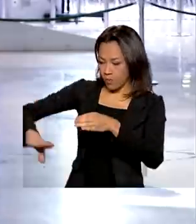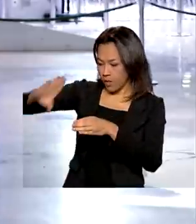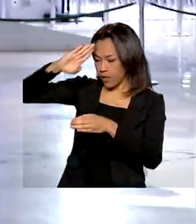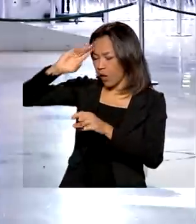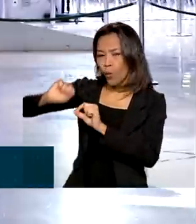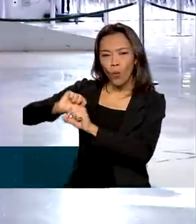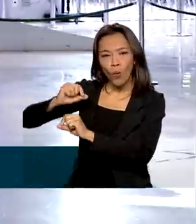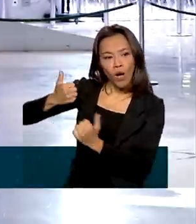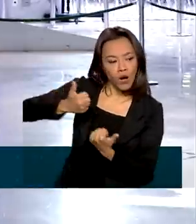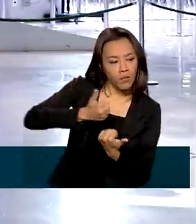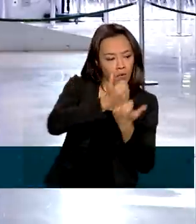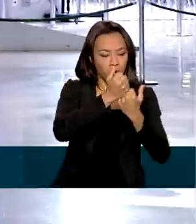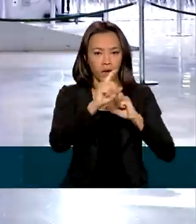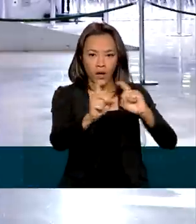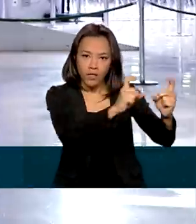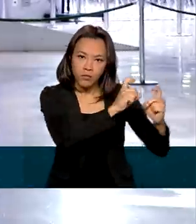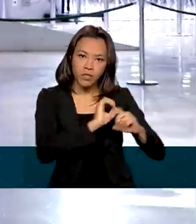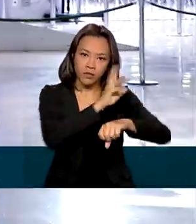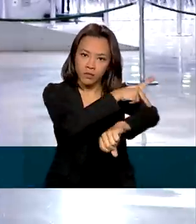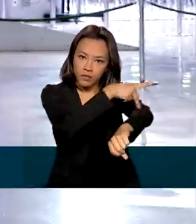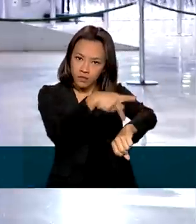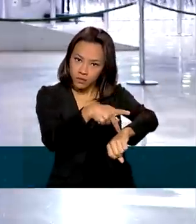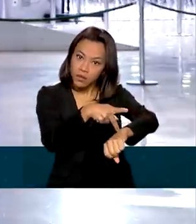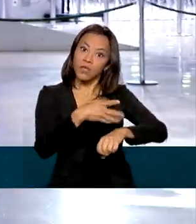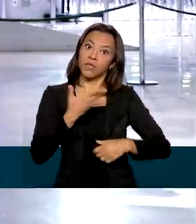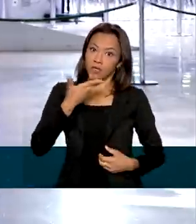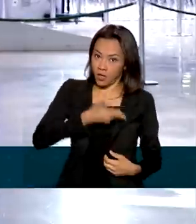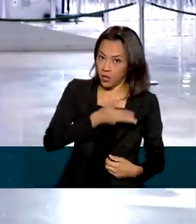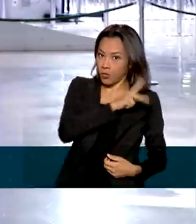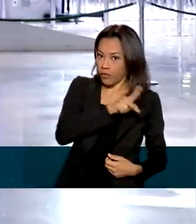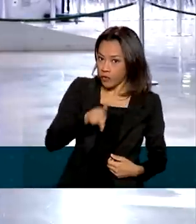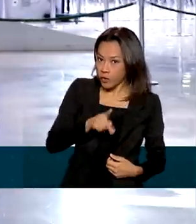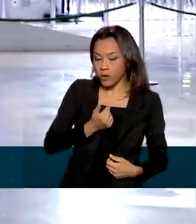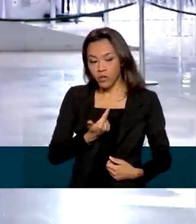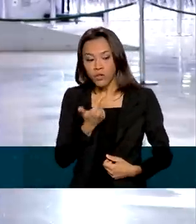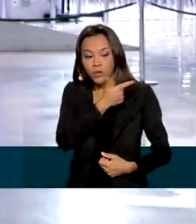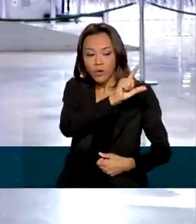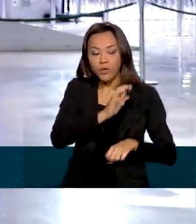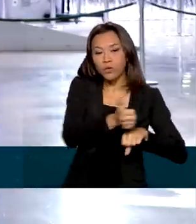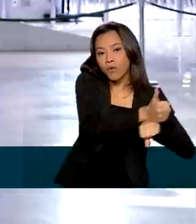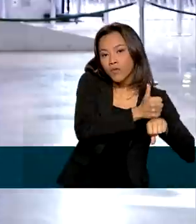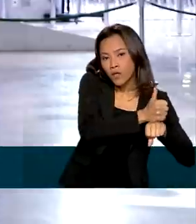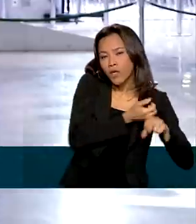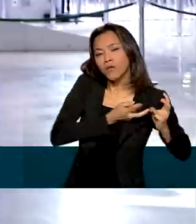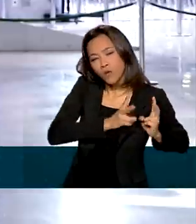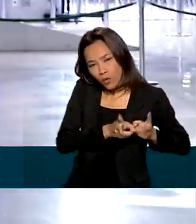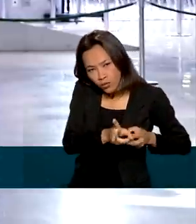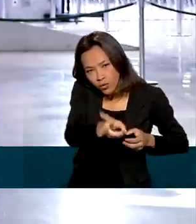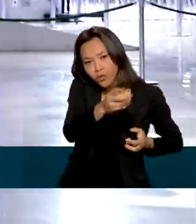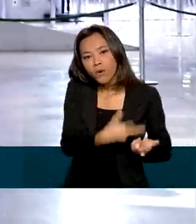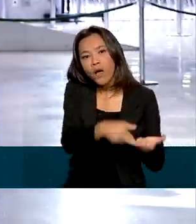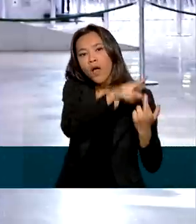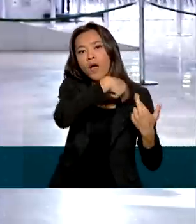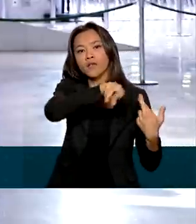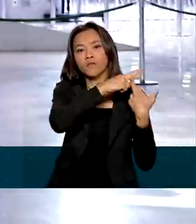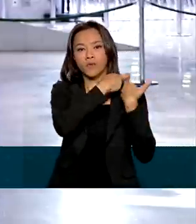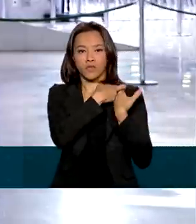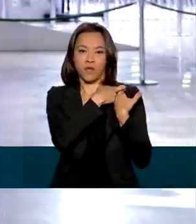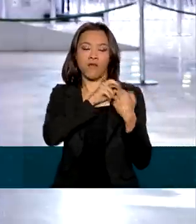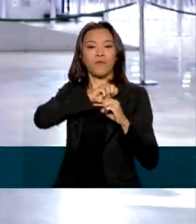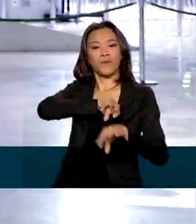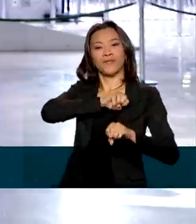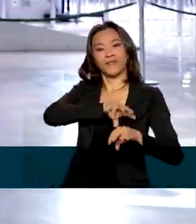apoio à gestão escolar e educacional, enquanto professores e outros profissionais continuam responsáveis pelo trabalho